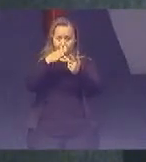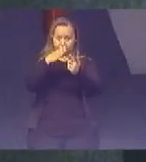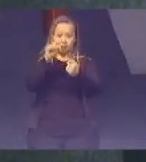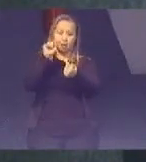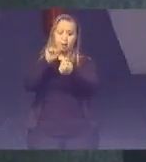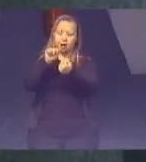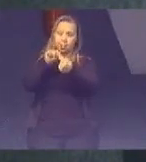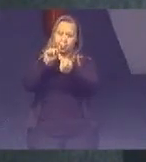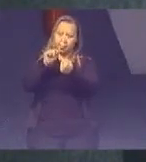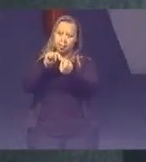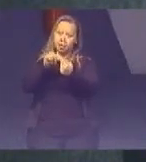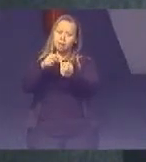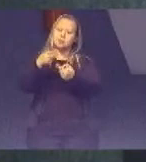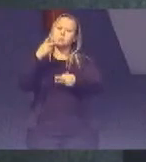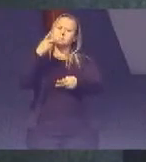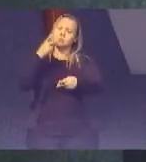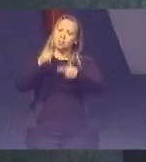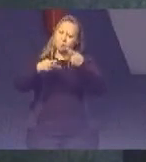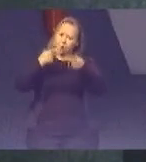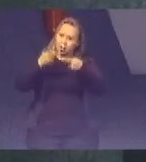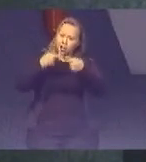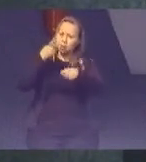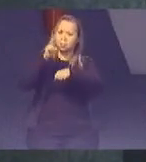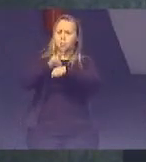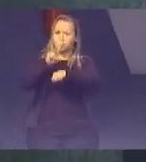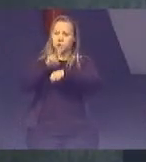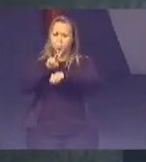Colocando essa discussão Da proteção